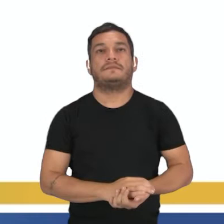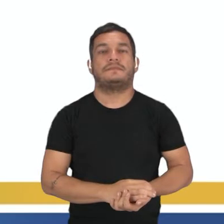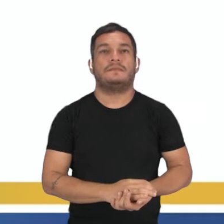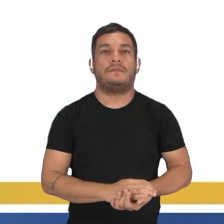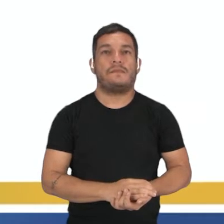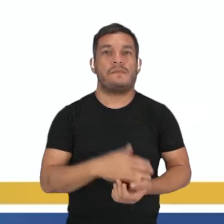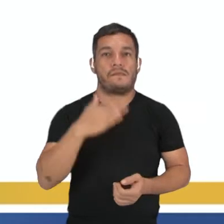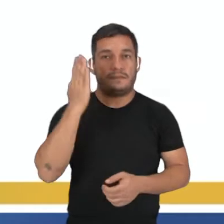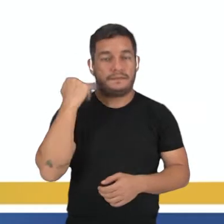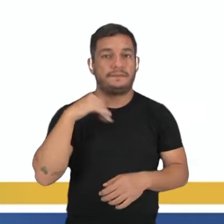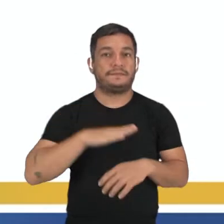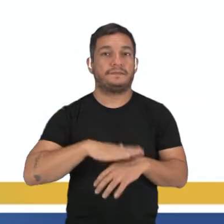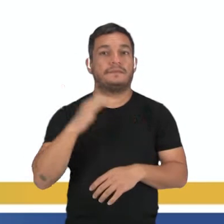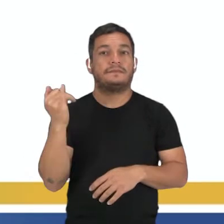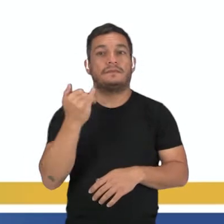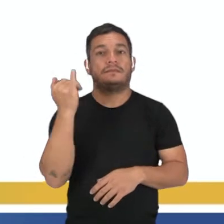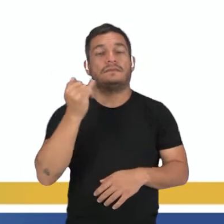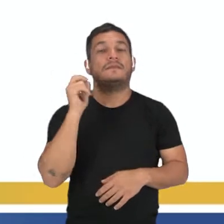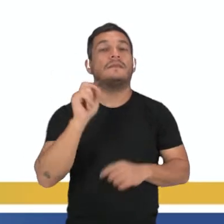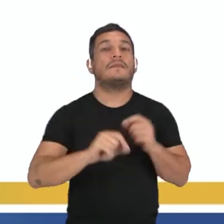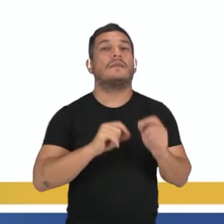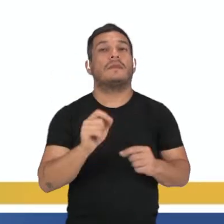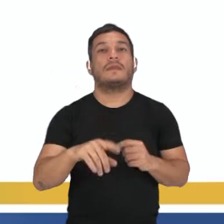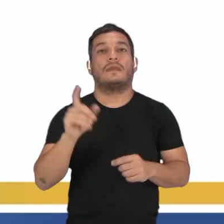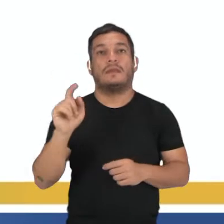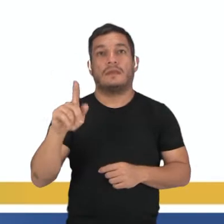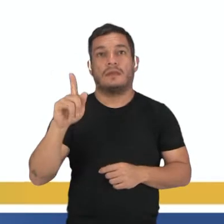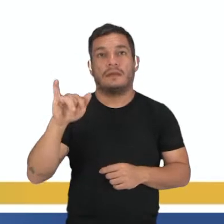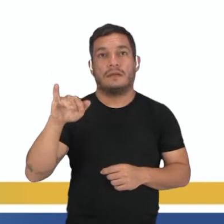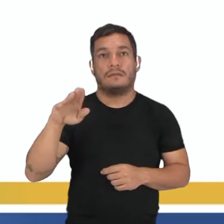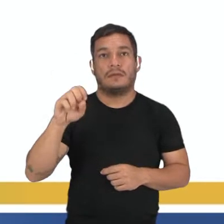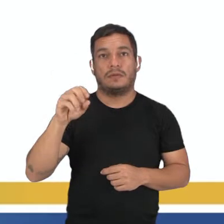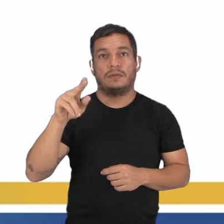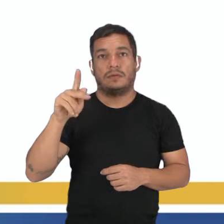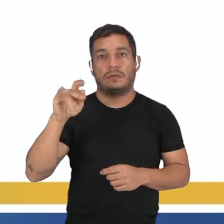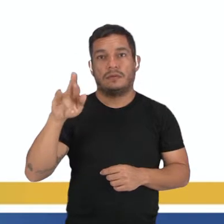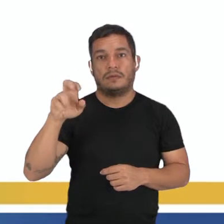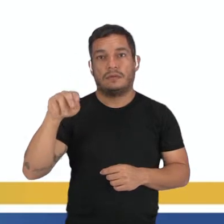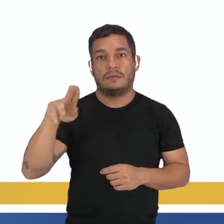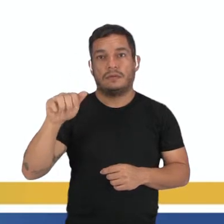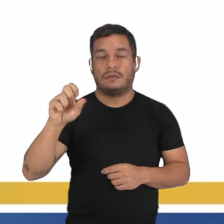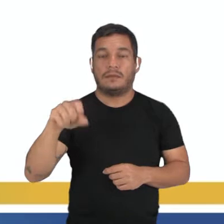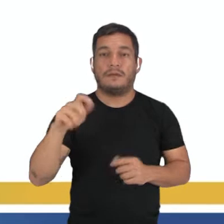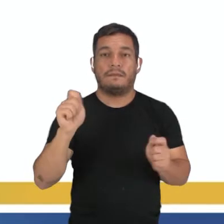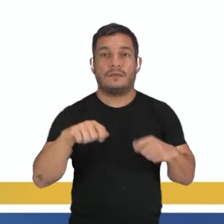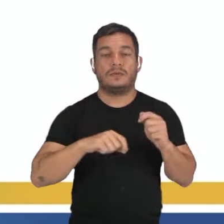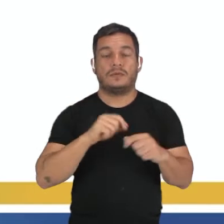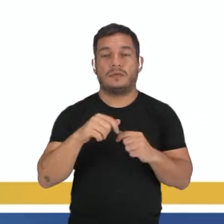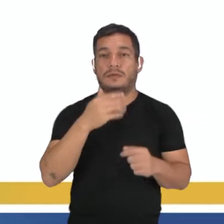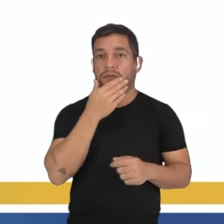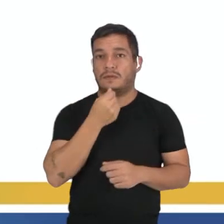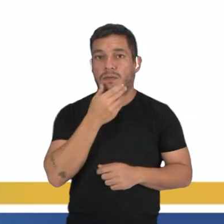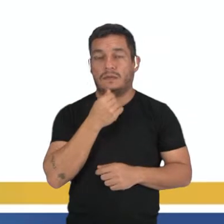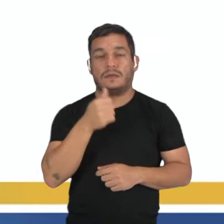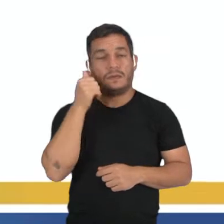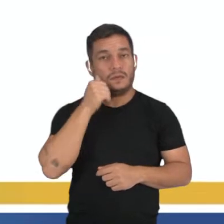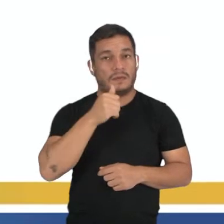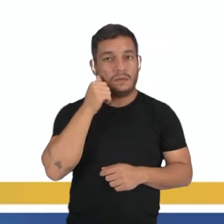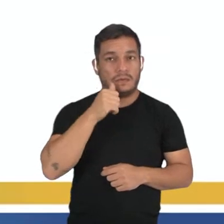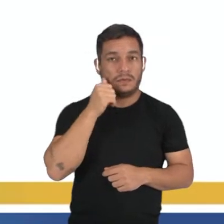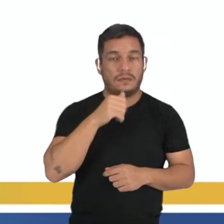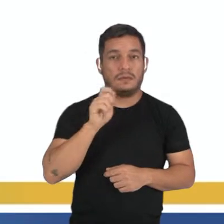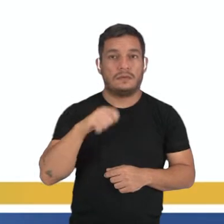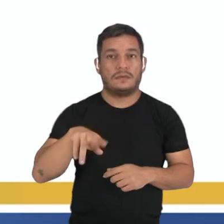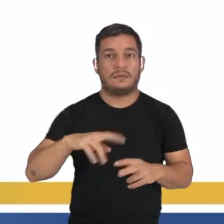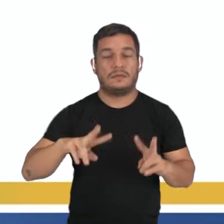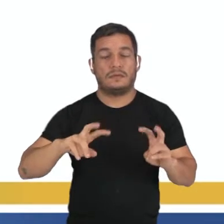O que mais que importante eu saber aí sobre os estrópulos das gimnospermas, afinal, né? Eles podem ser tanto masculino quanto feminino, como